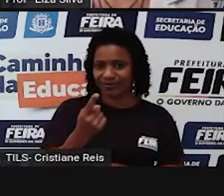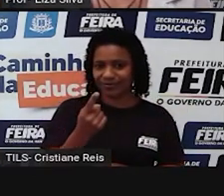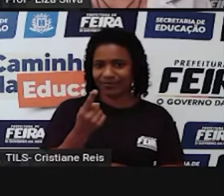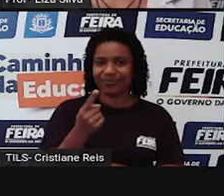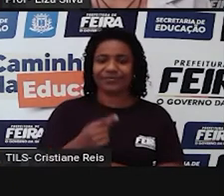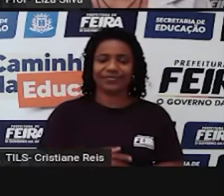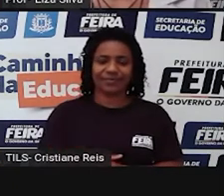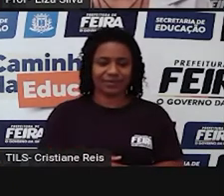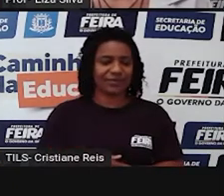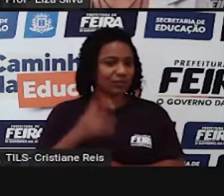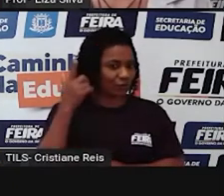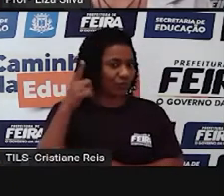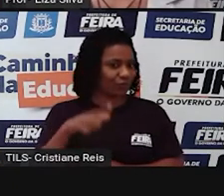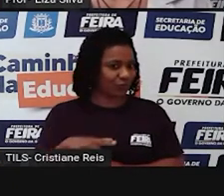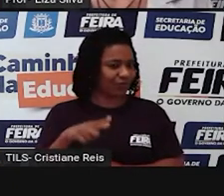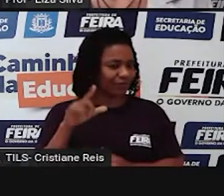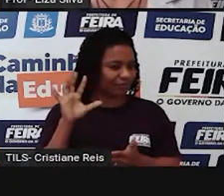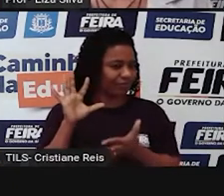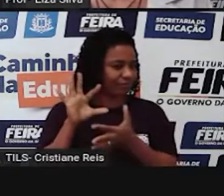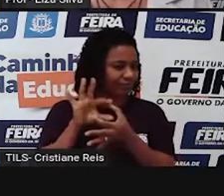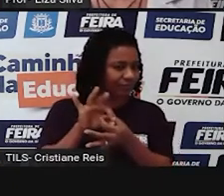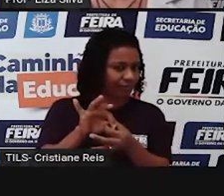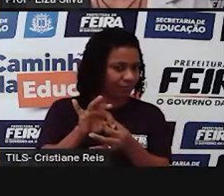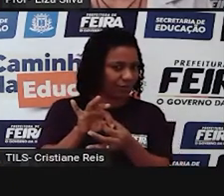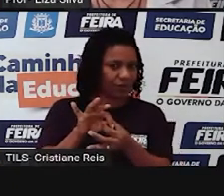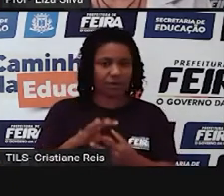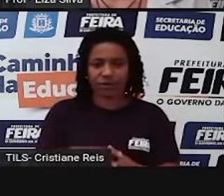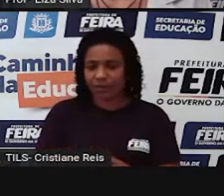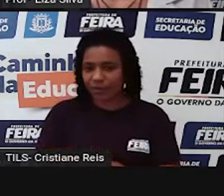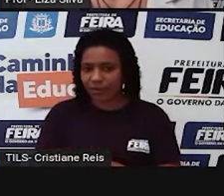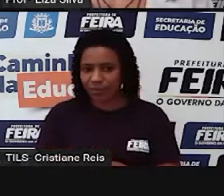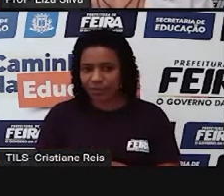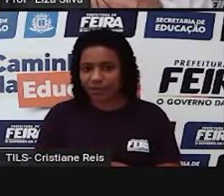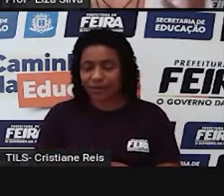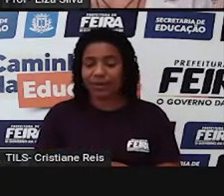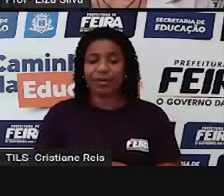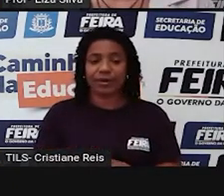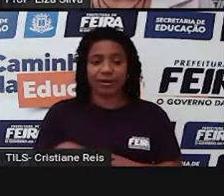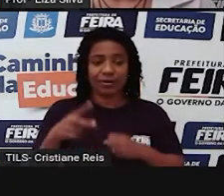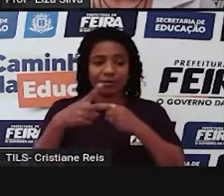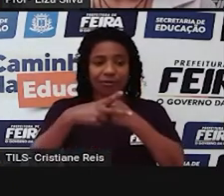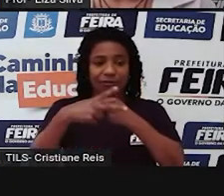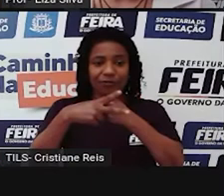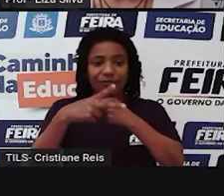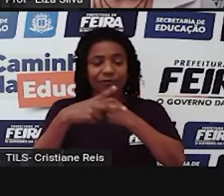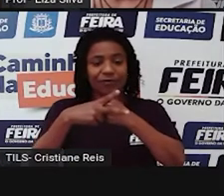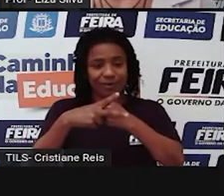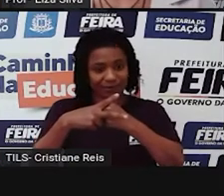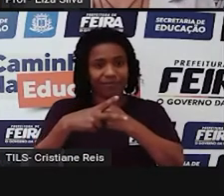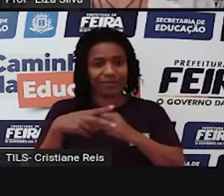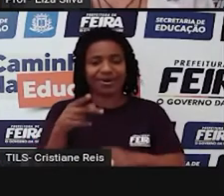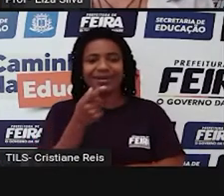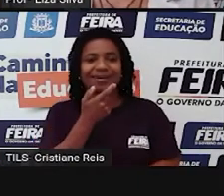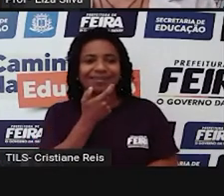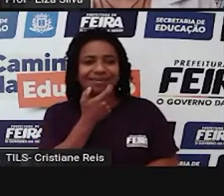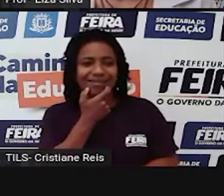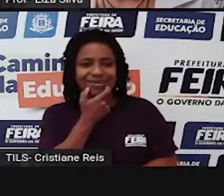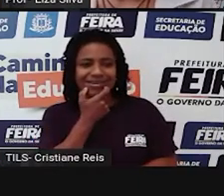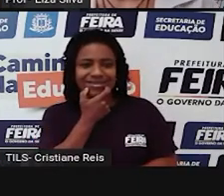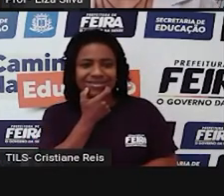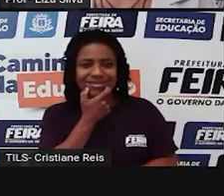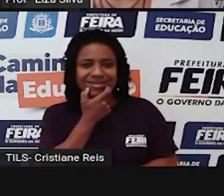o que eu acabei de dizer. Quando os verbos, de um modo geral em língua inglesa, quando nós